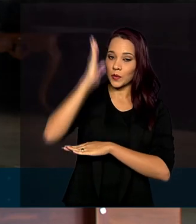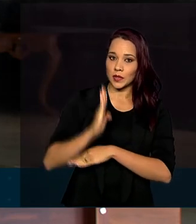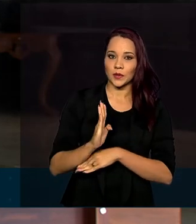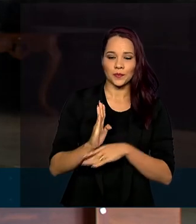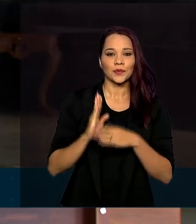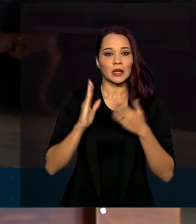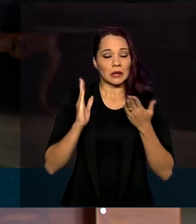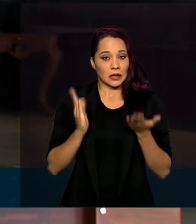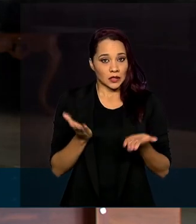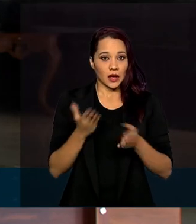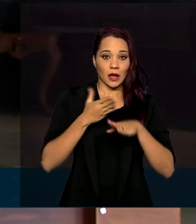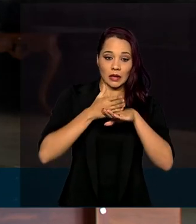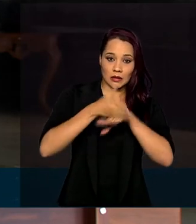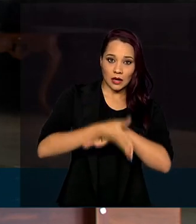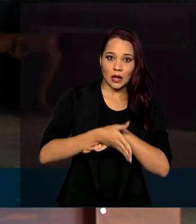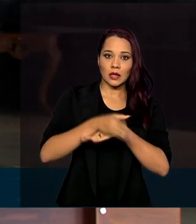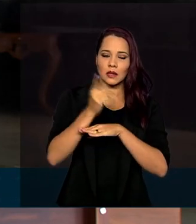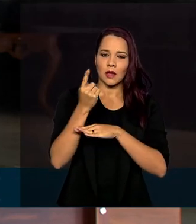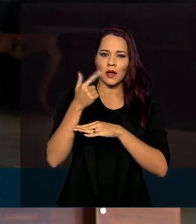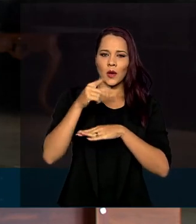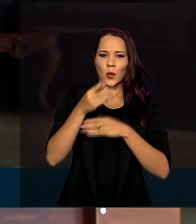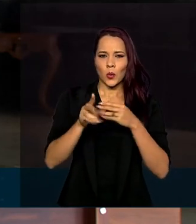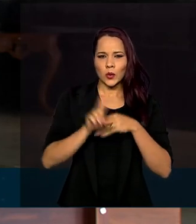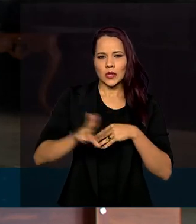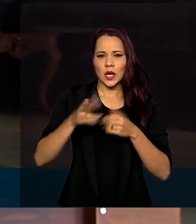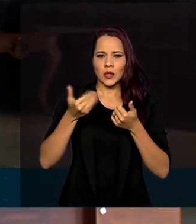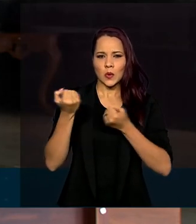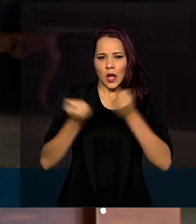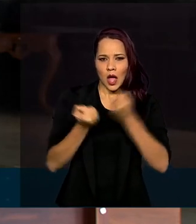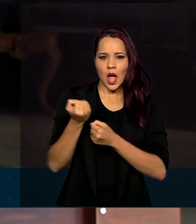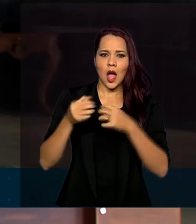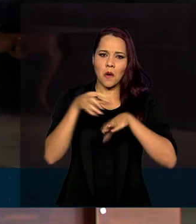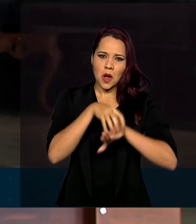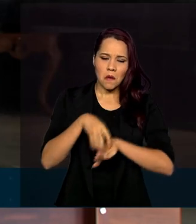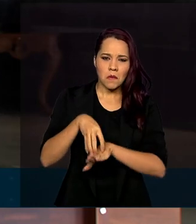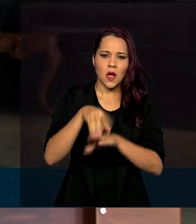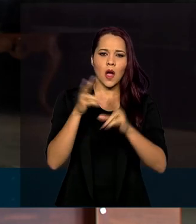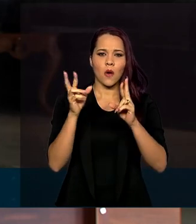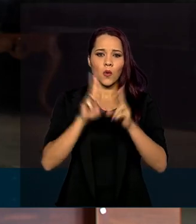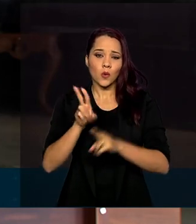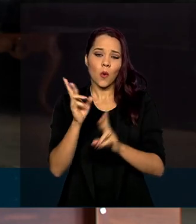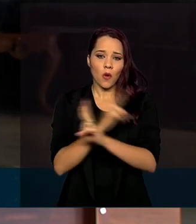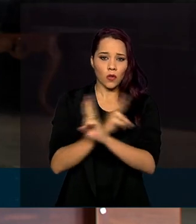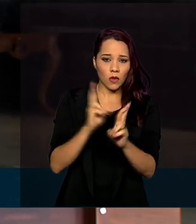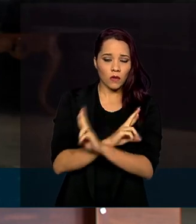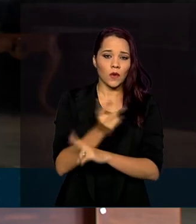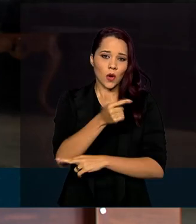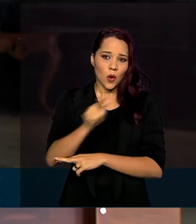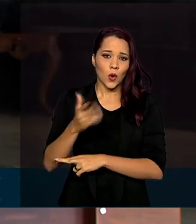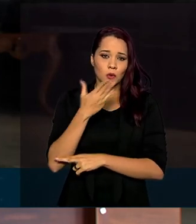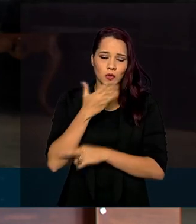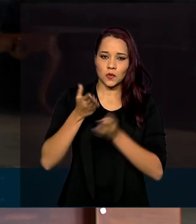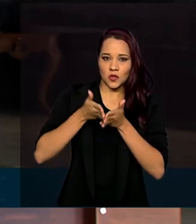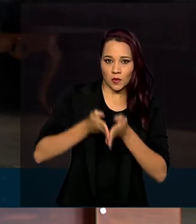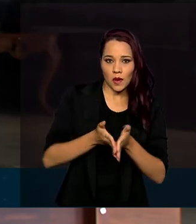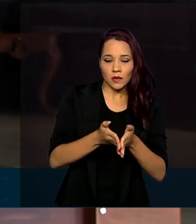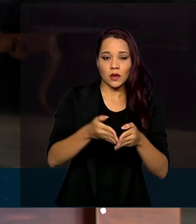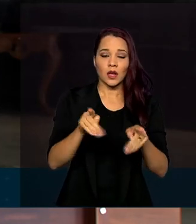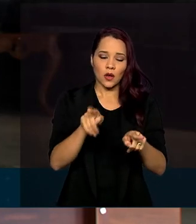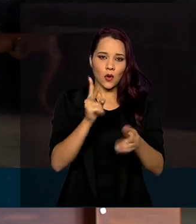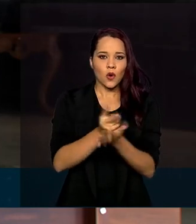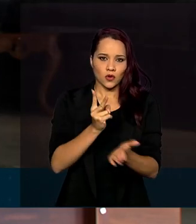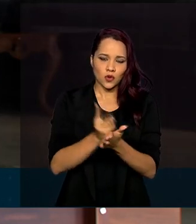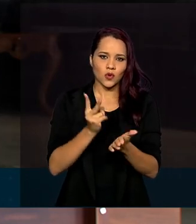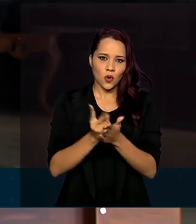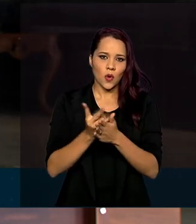Já a entrada por via terrestre, nas rodovias e outros meios de transporte aquaviários, ela continua